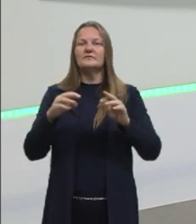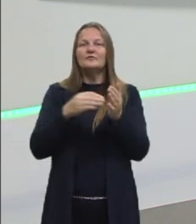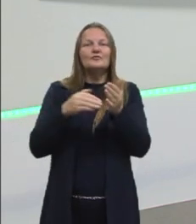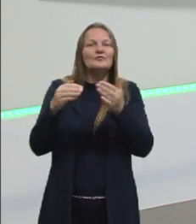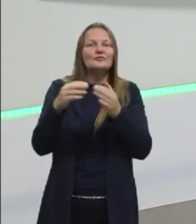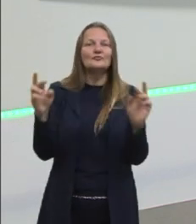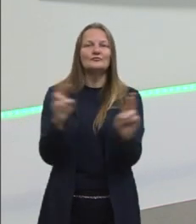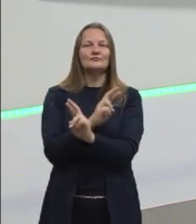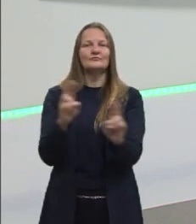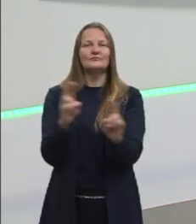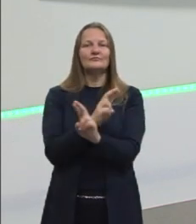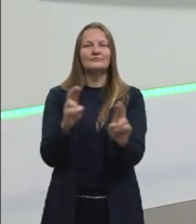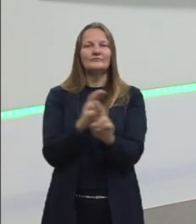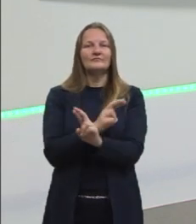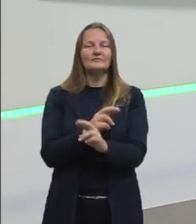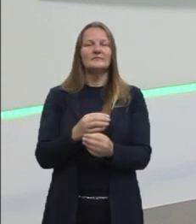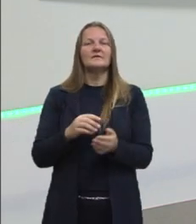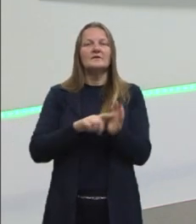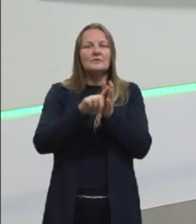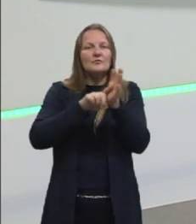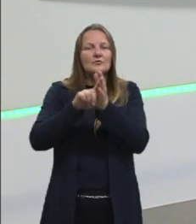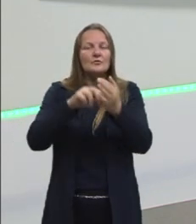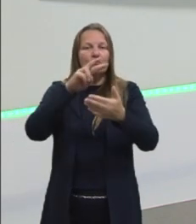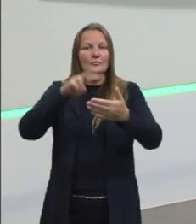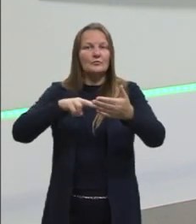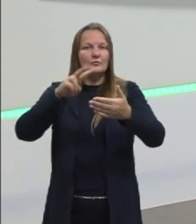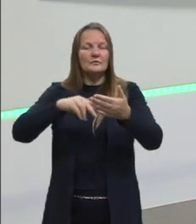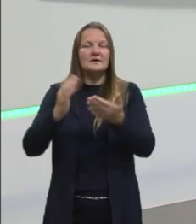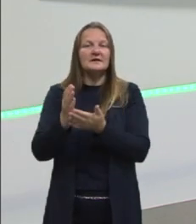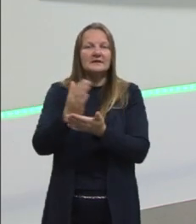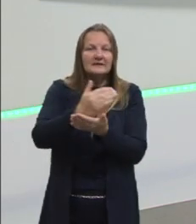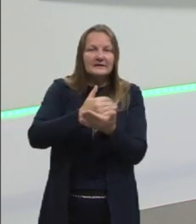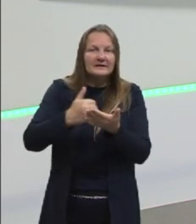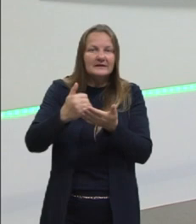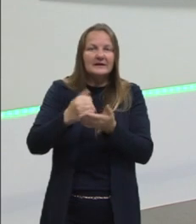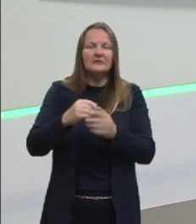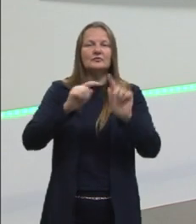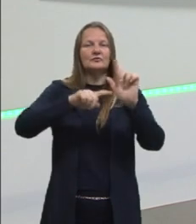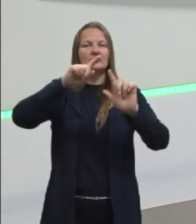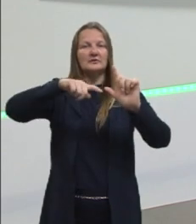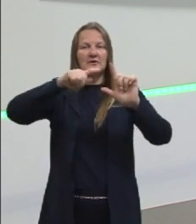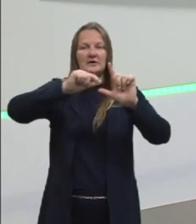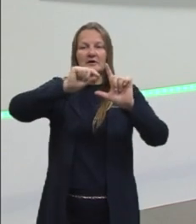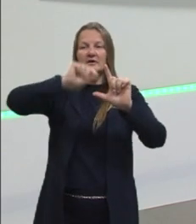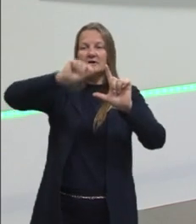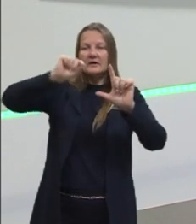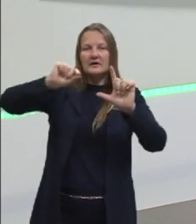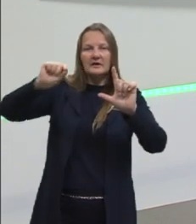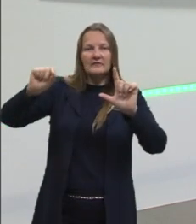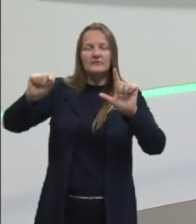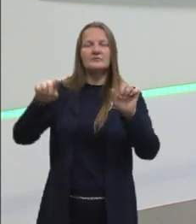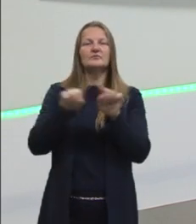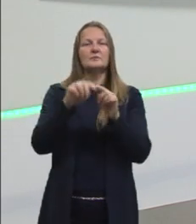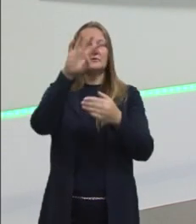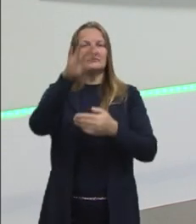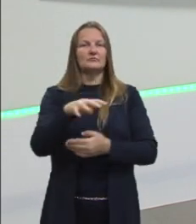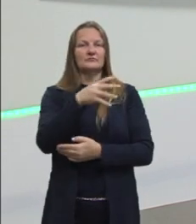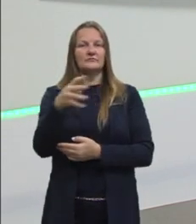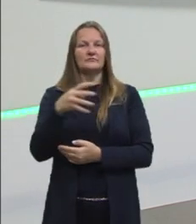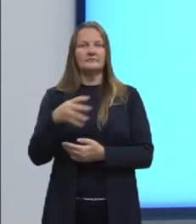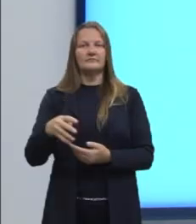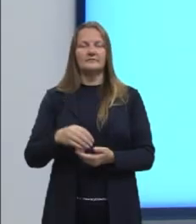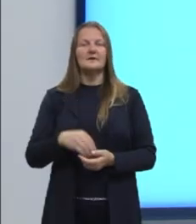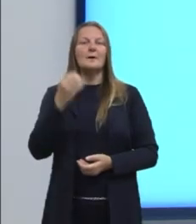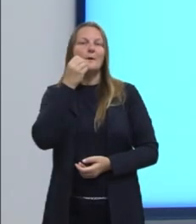relacionado também com a interpretação dos dados, né? Gráficos, tabelas. E também nós vimos a